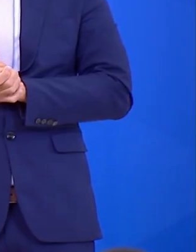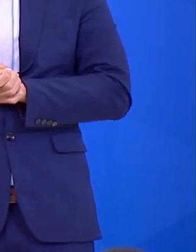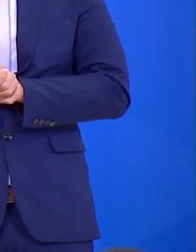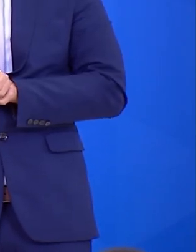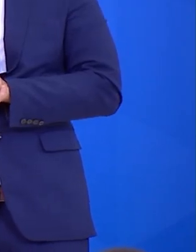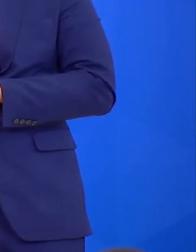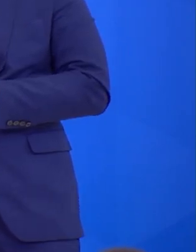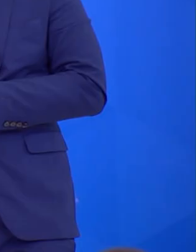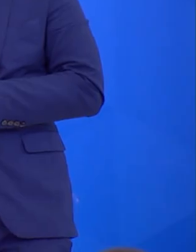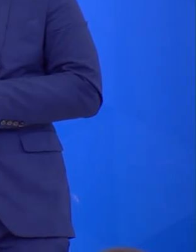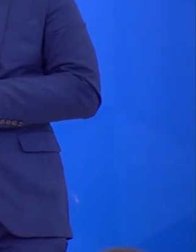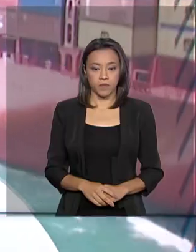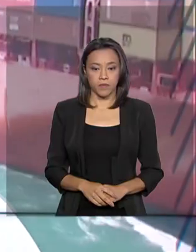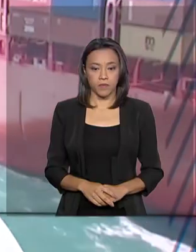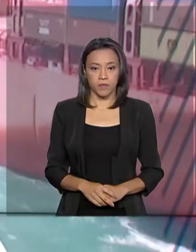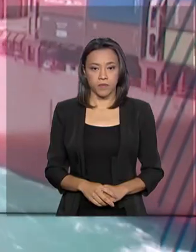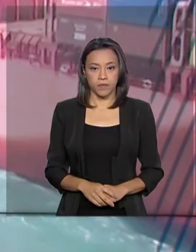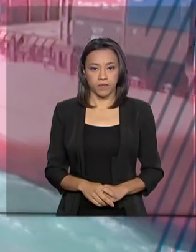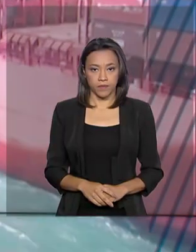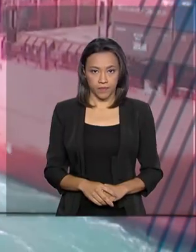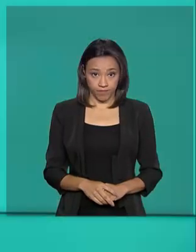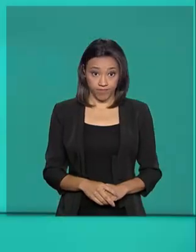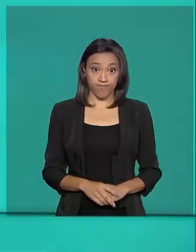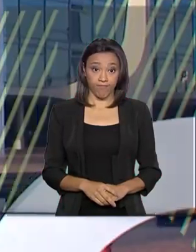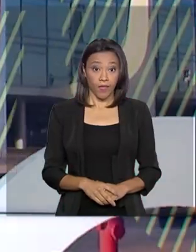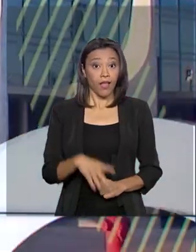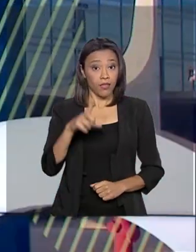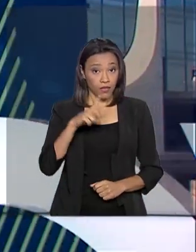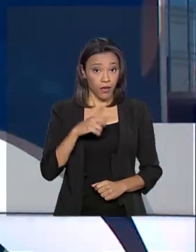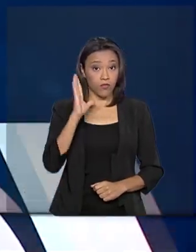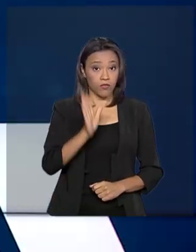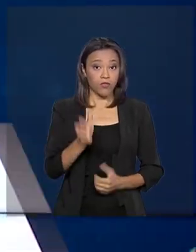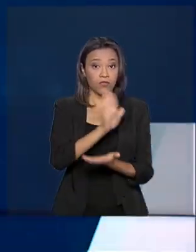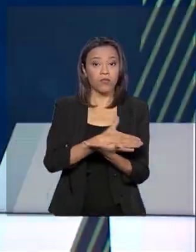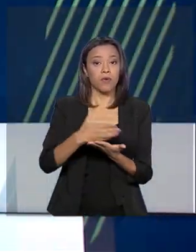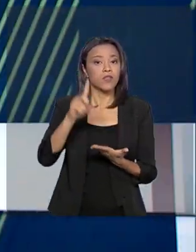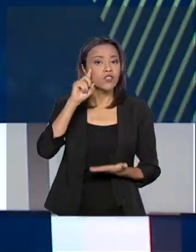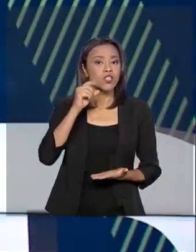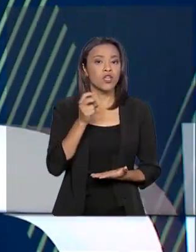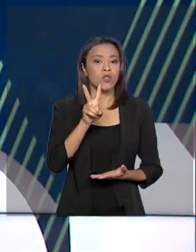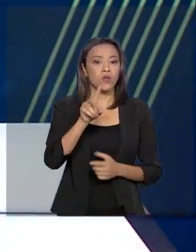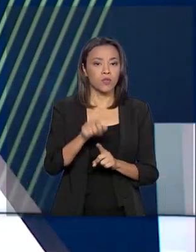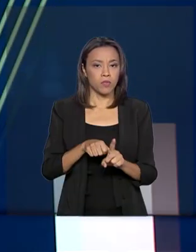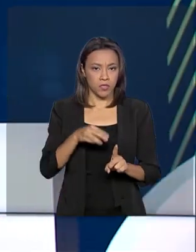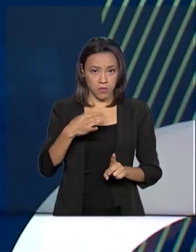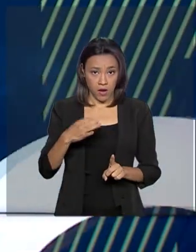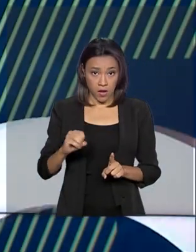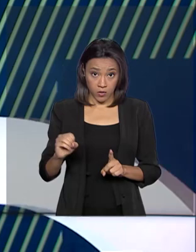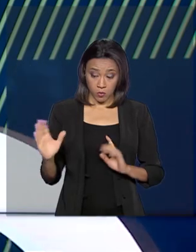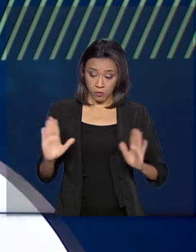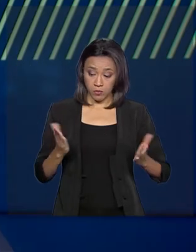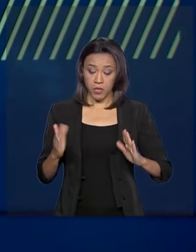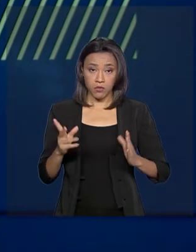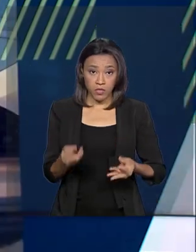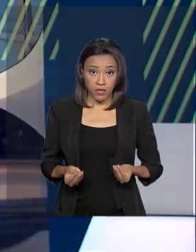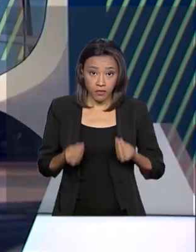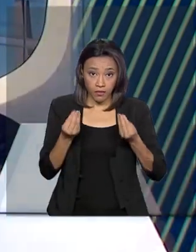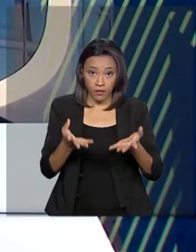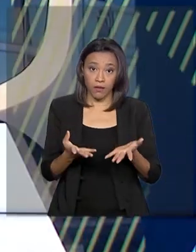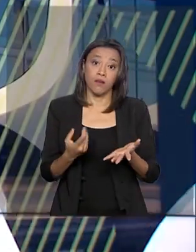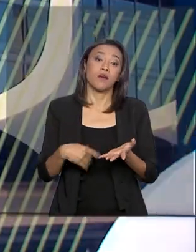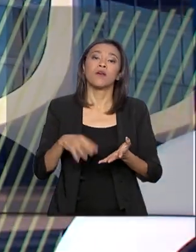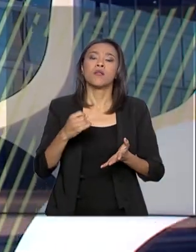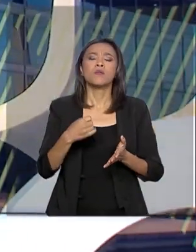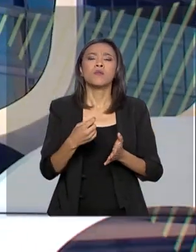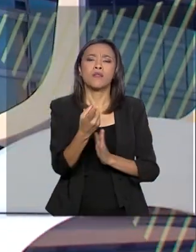Isso é muito importante. Tem início no dia 2 de março o prazo de entrega do imposto de renda. Este ano,